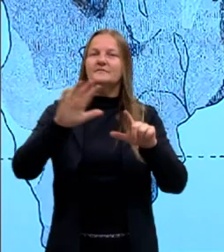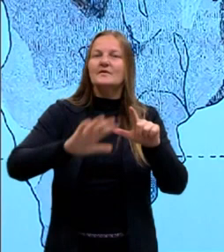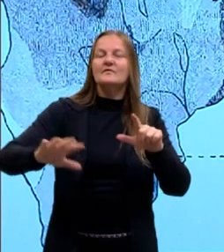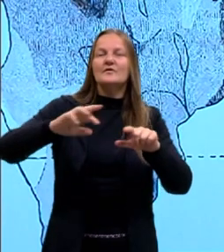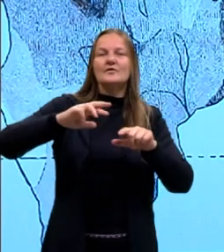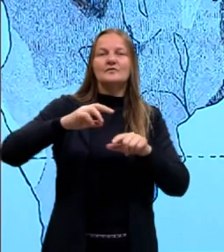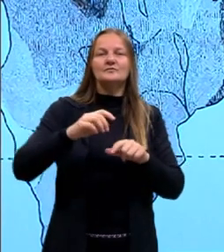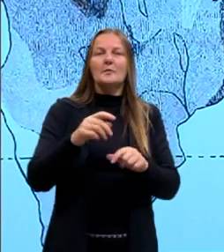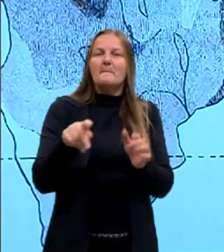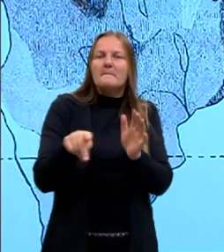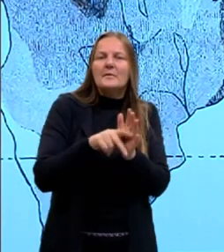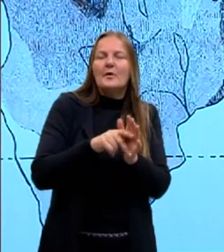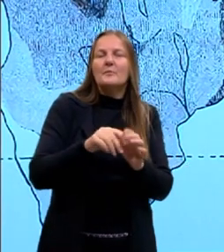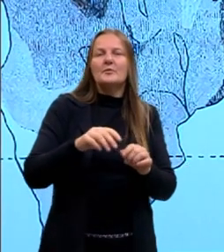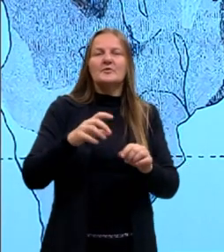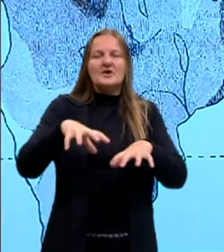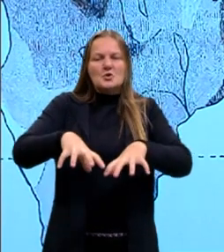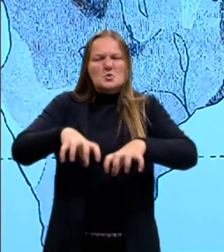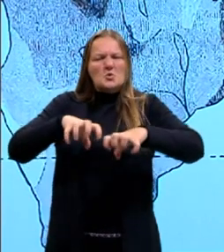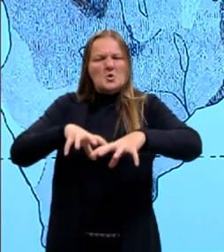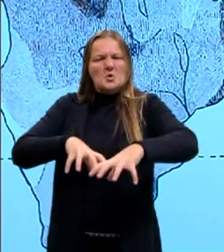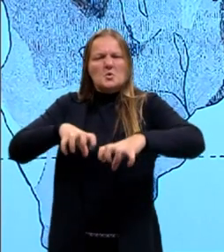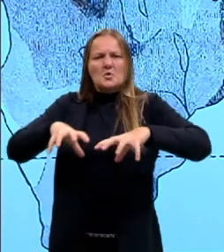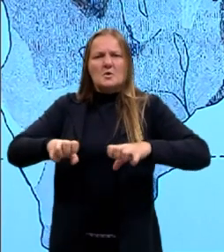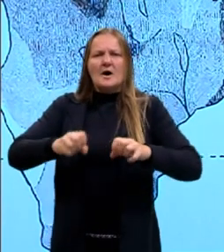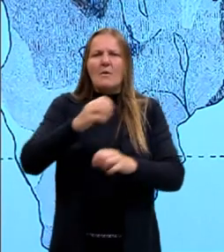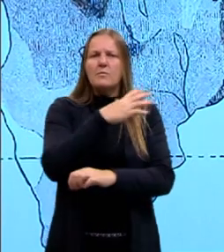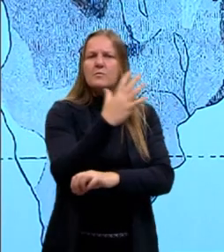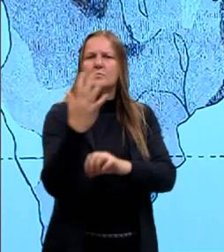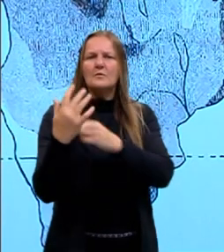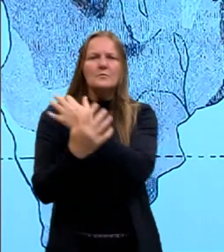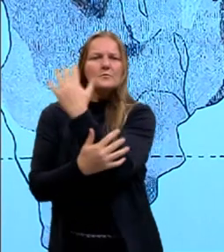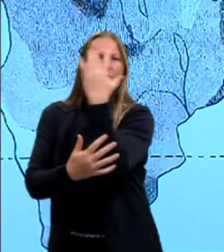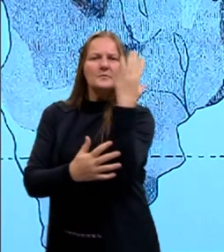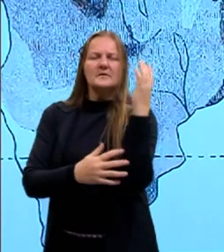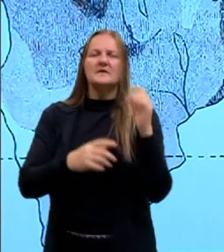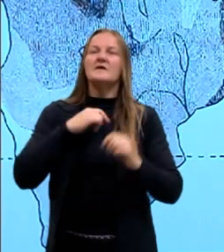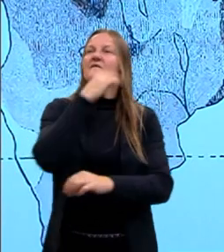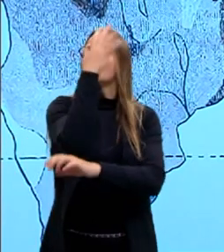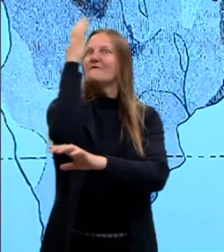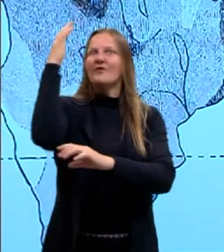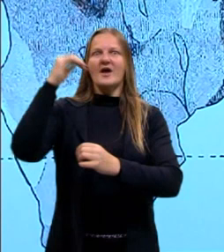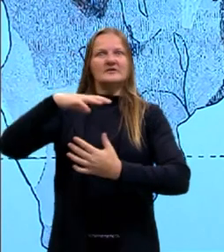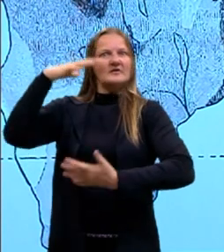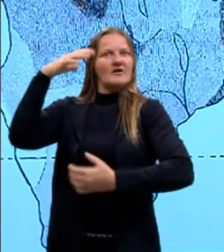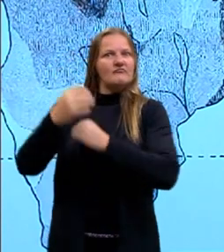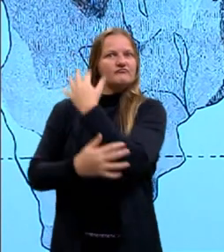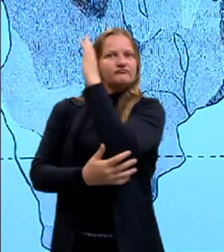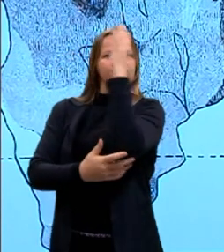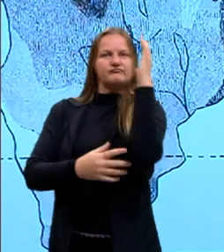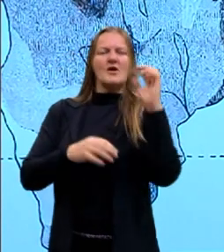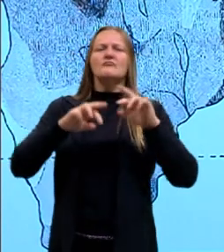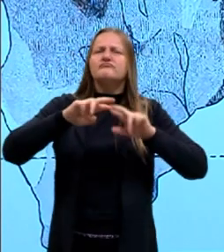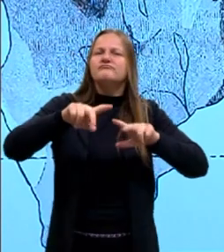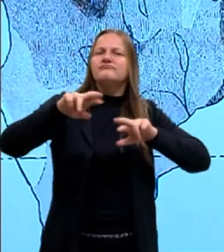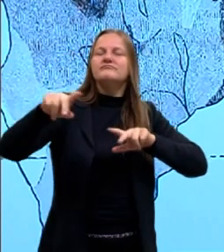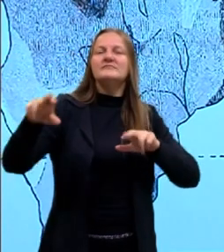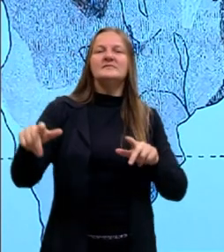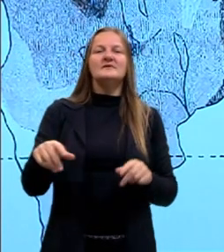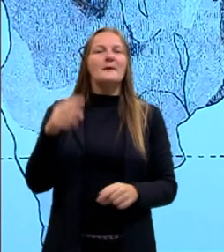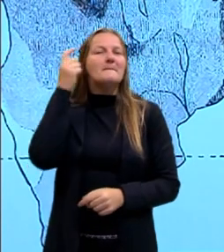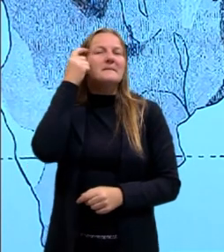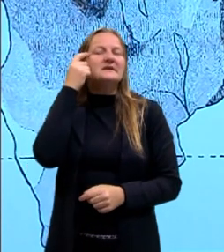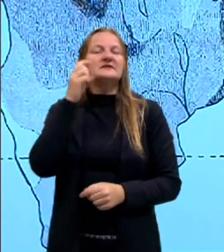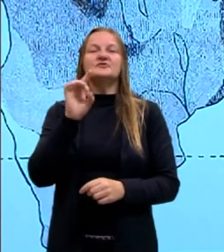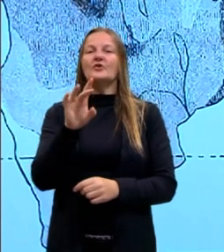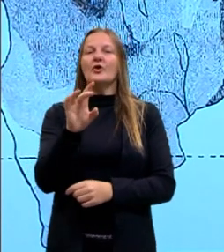vegetação. tem desertos, tem estepes, tem savanas, tem florestas, para a gente também combater essa ideia de